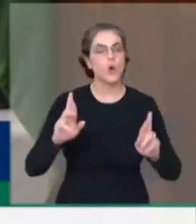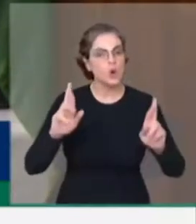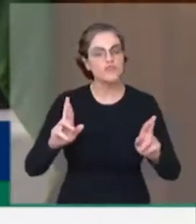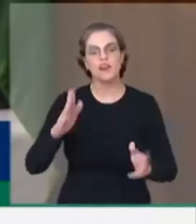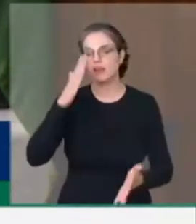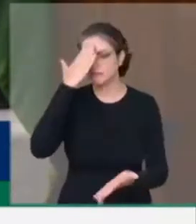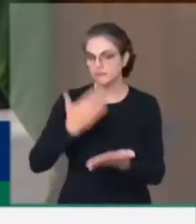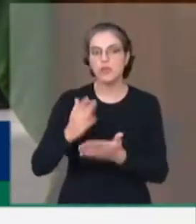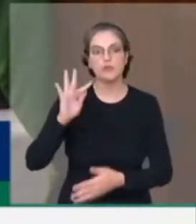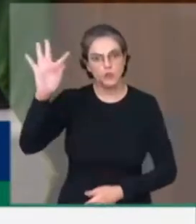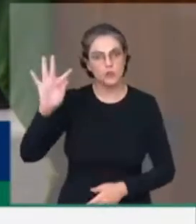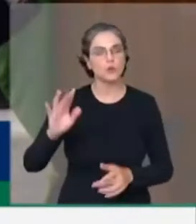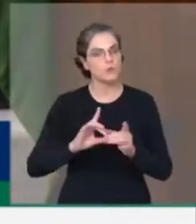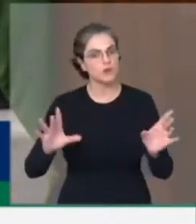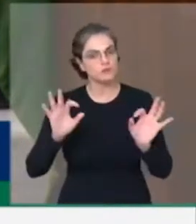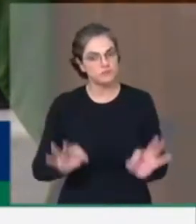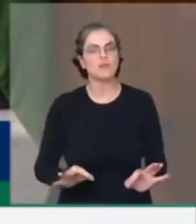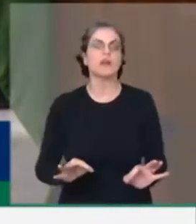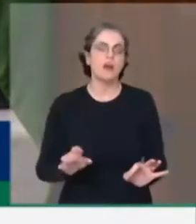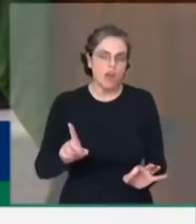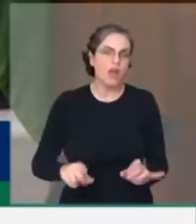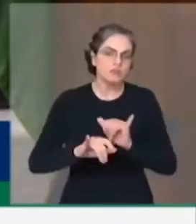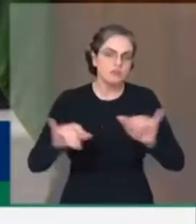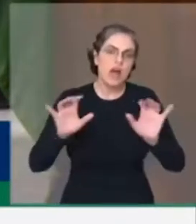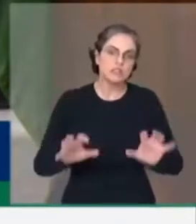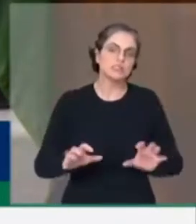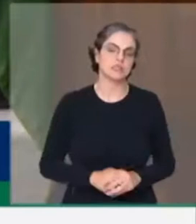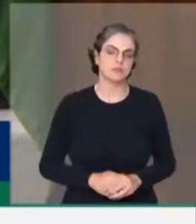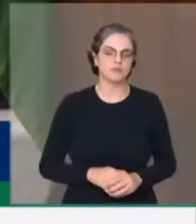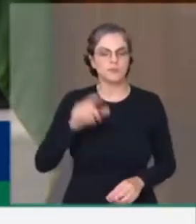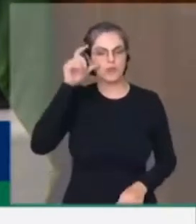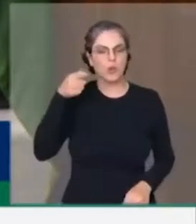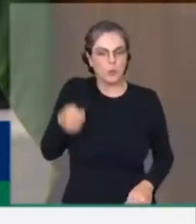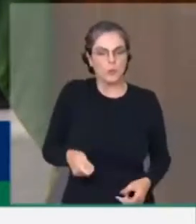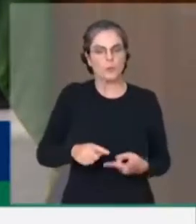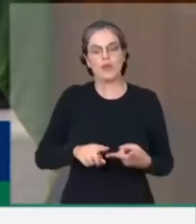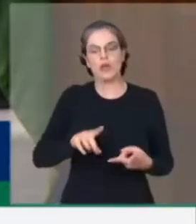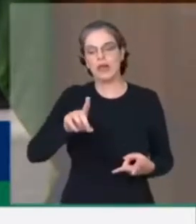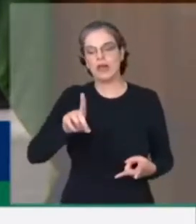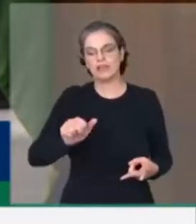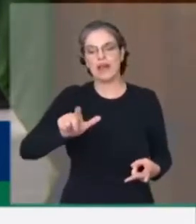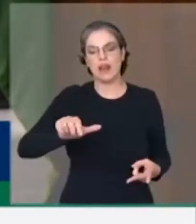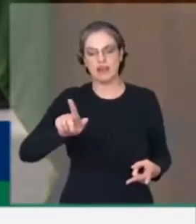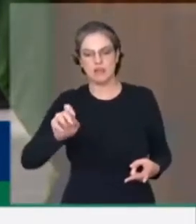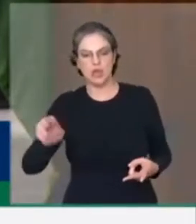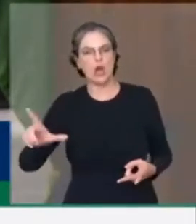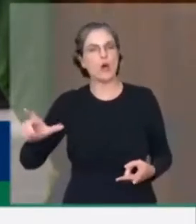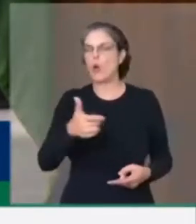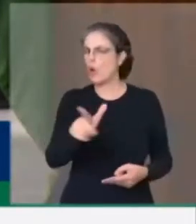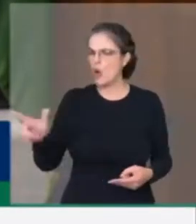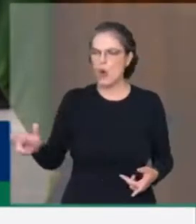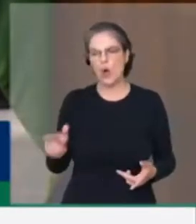democracia e no futuro. e que aqueles como Sérgio Moro, Dallagnol e tantos outros que com a sua digital também